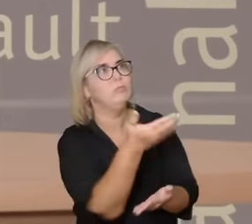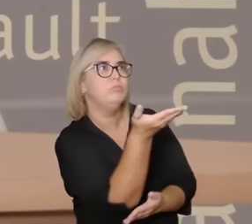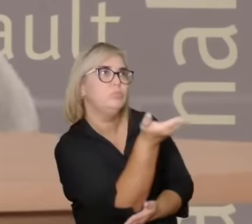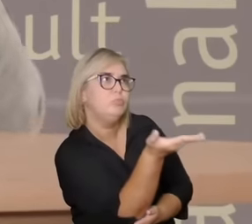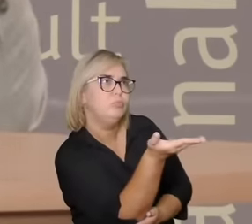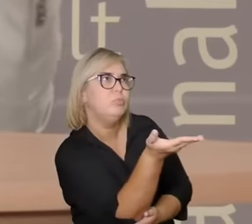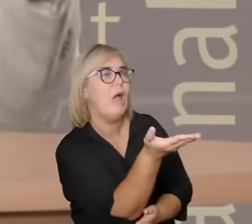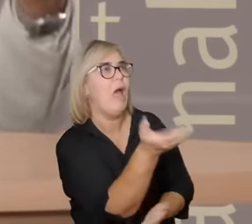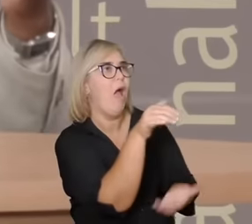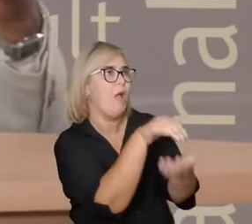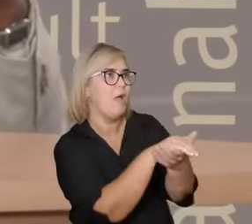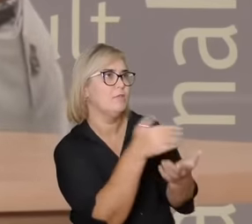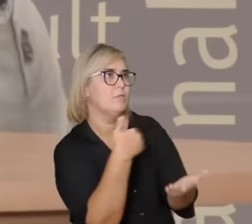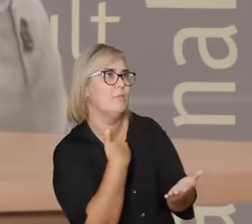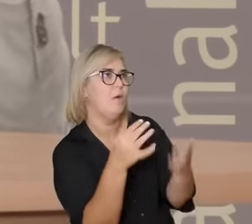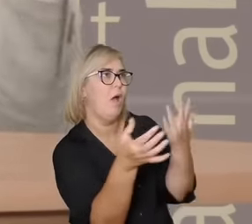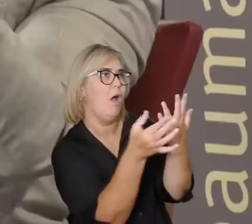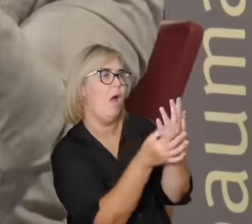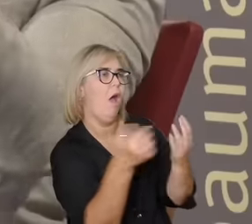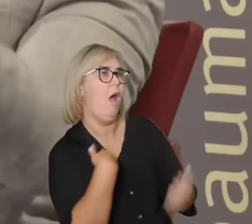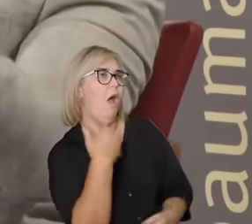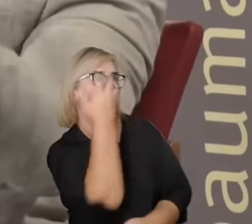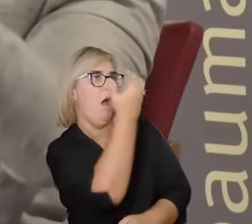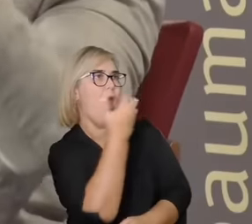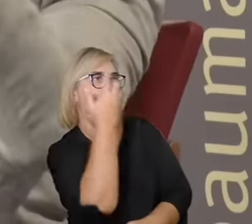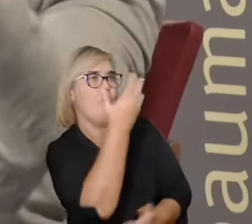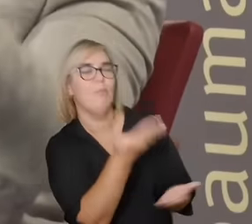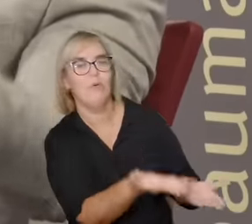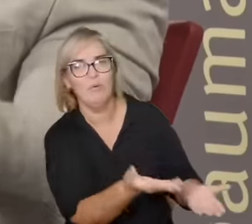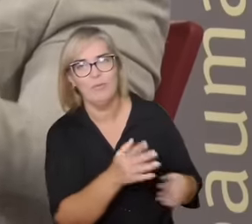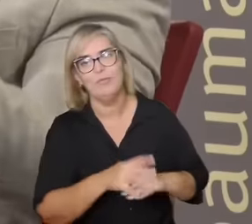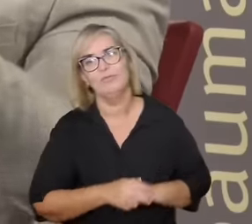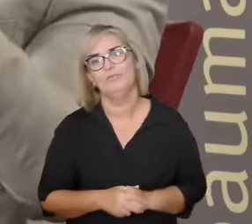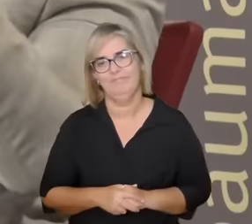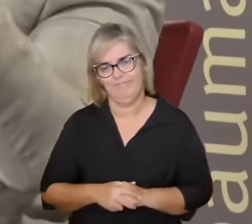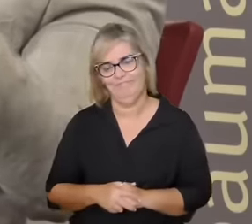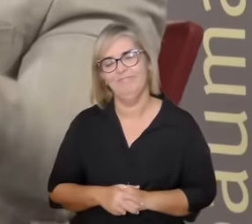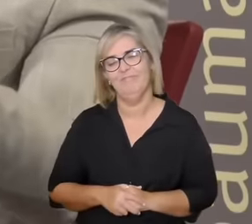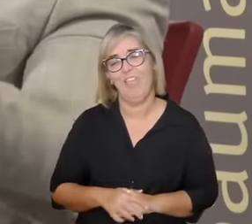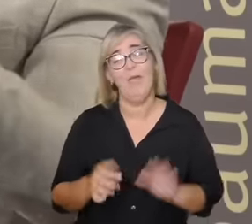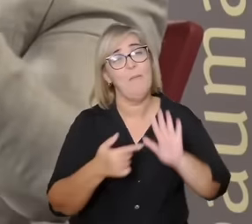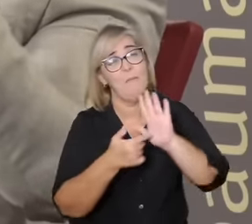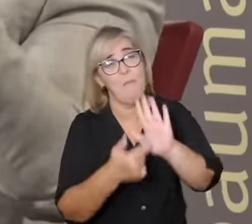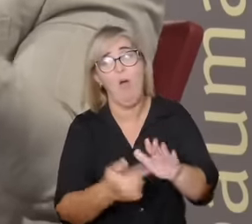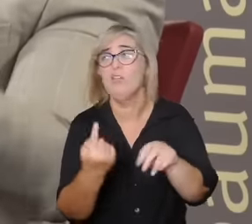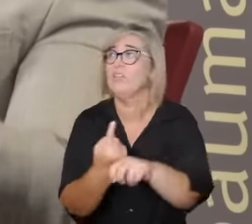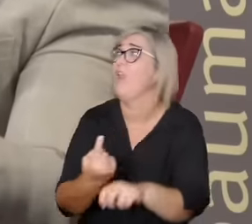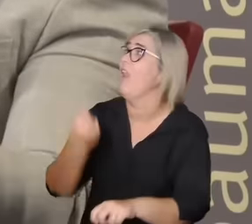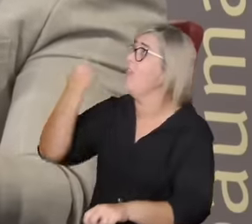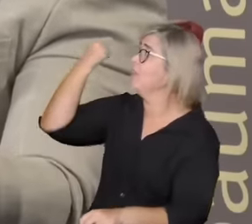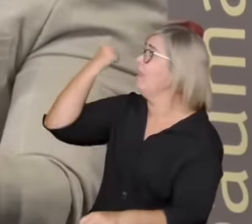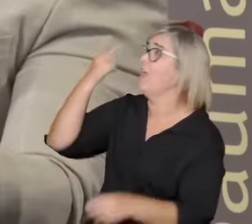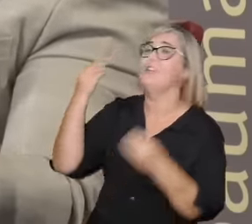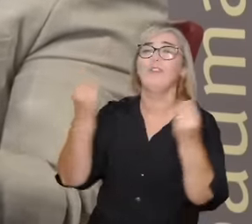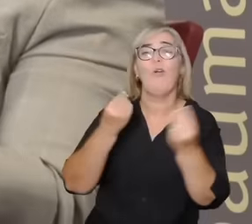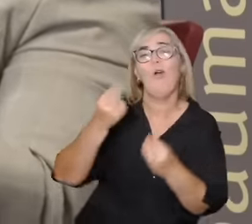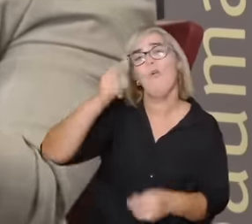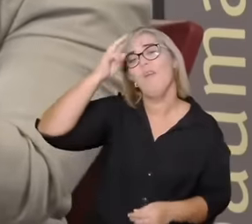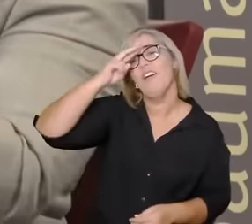que remete a variações do trovadorismo no século XII na Europa Ocidental né